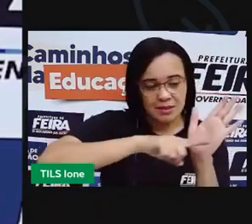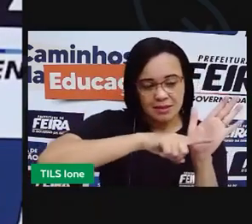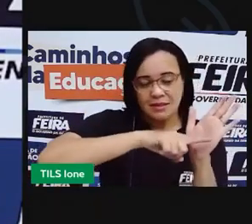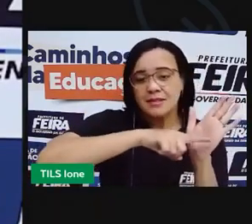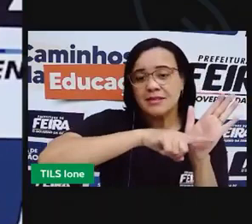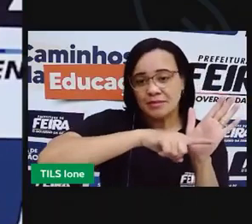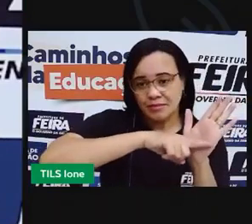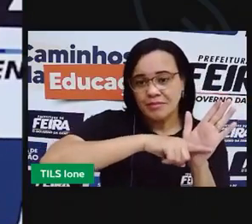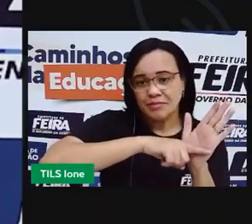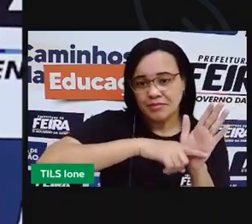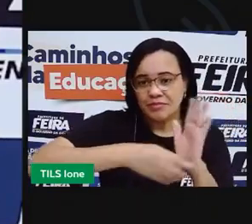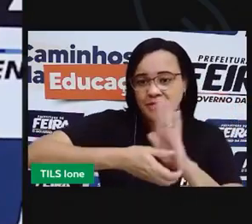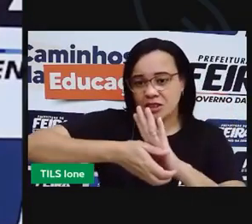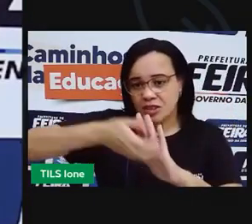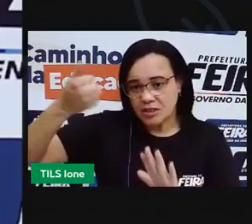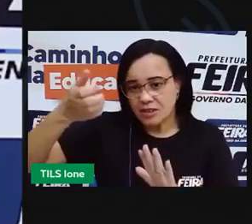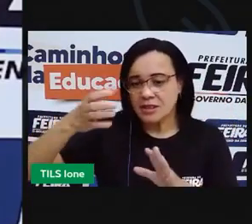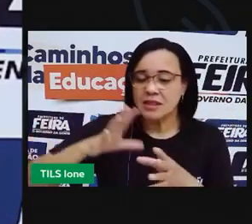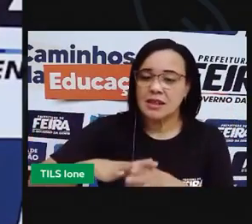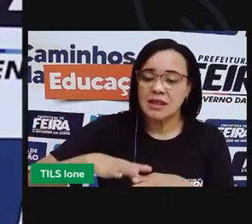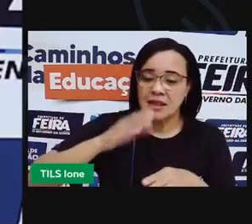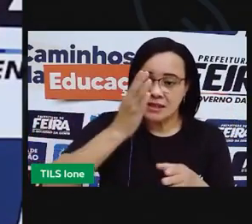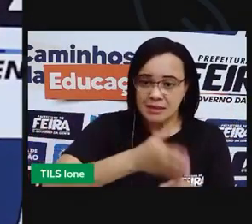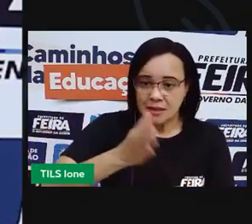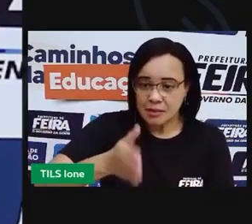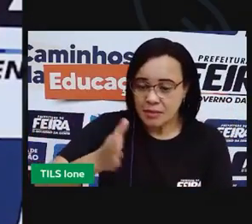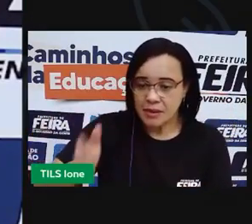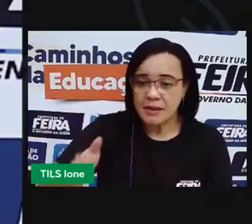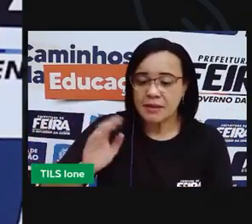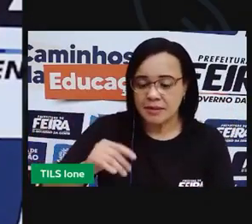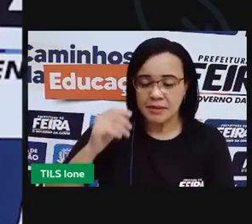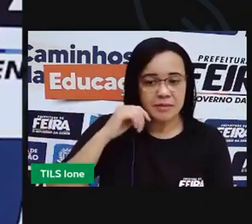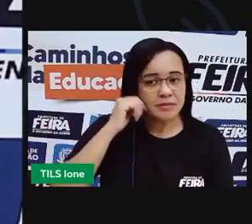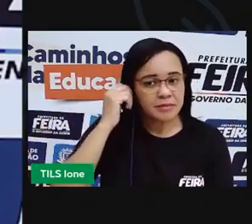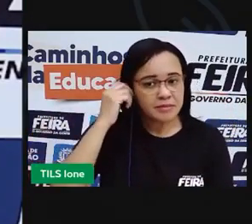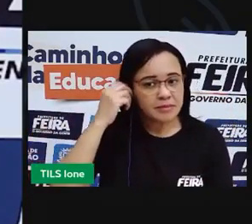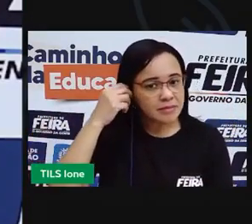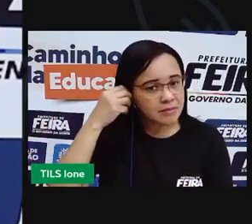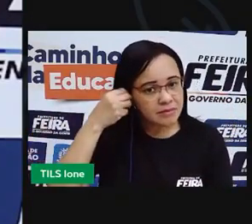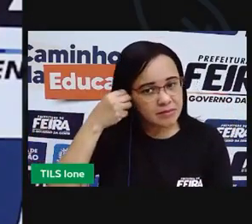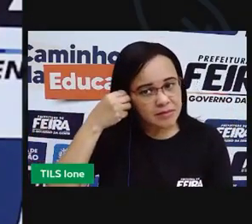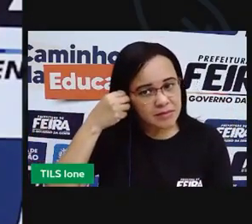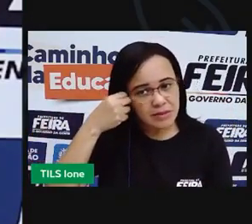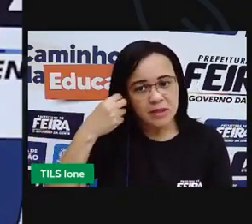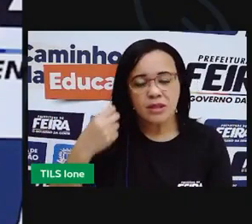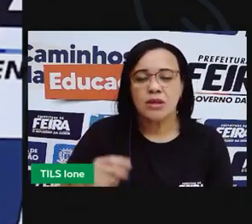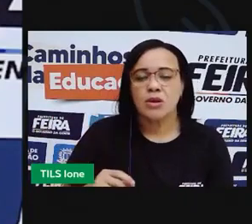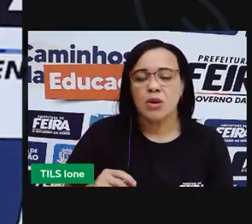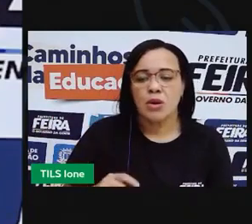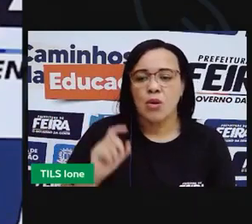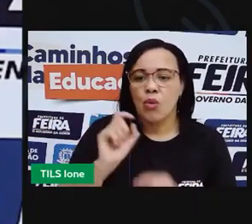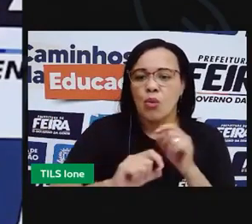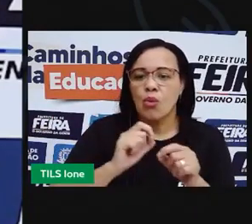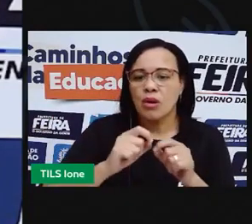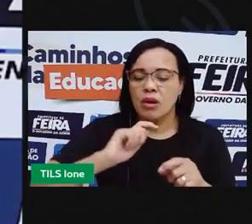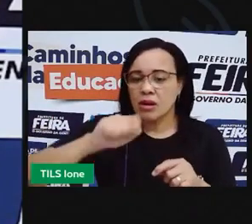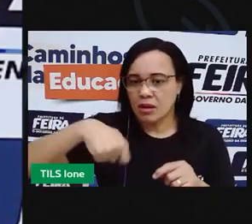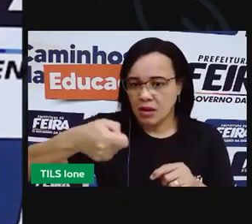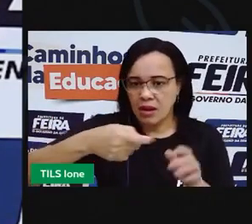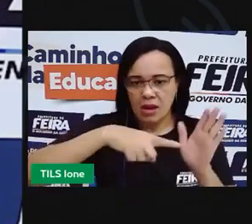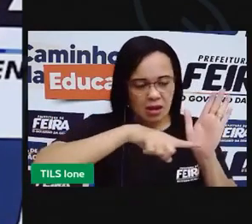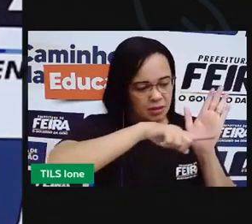menos ali como retirar e separar isso quer para a ideia de subidração